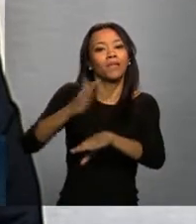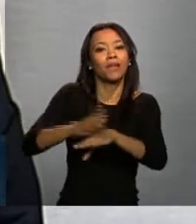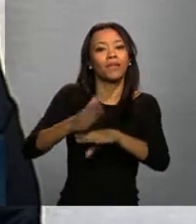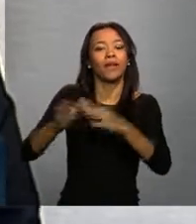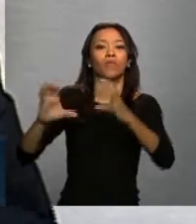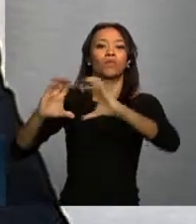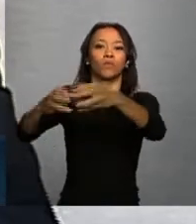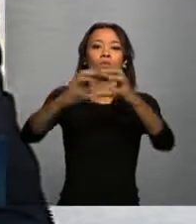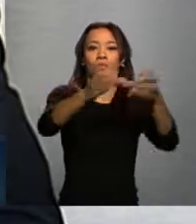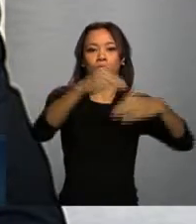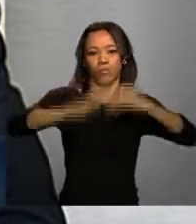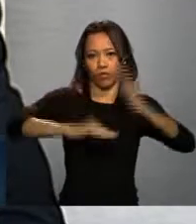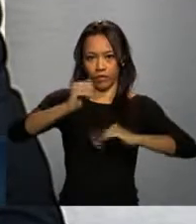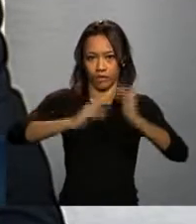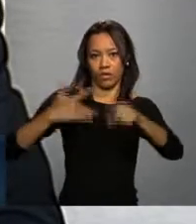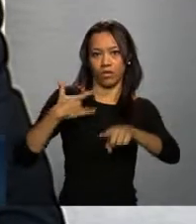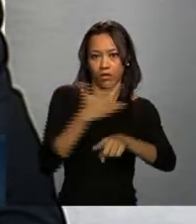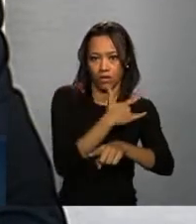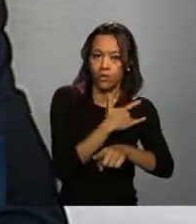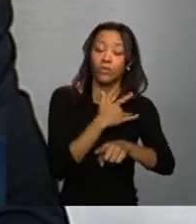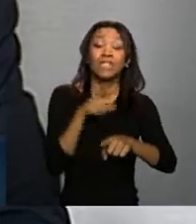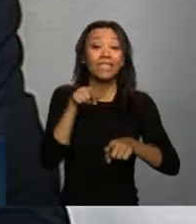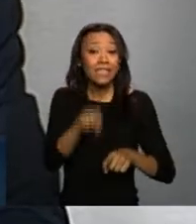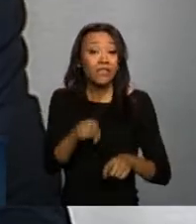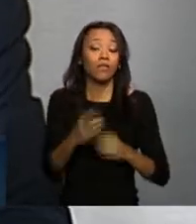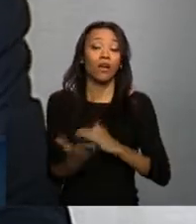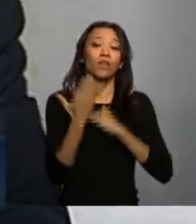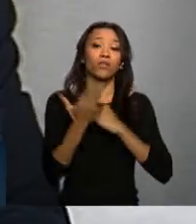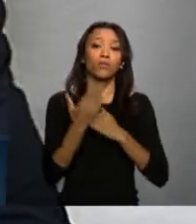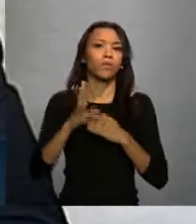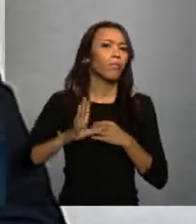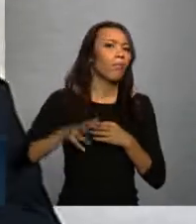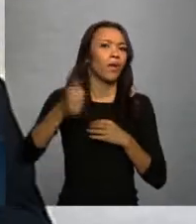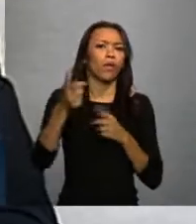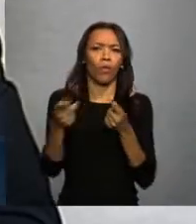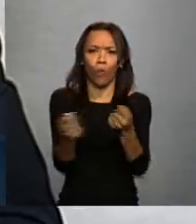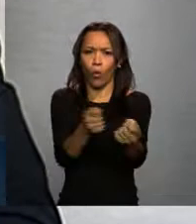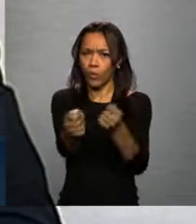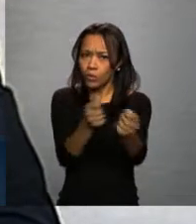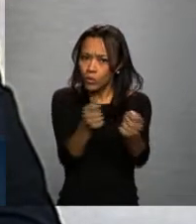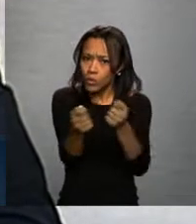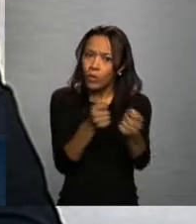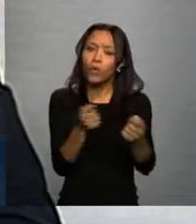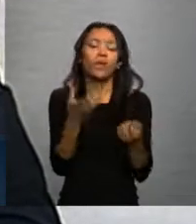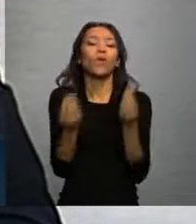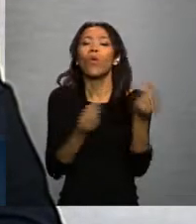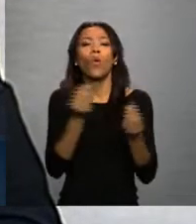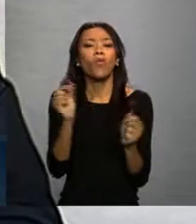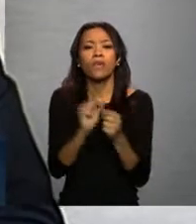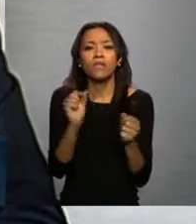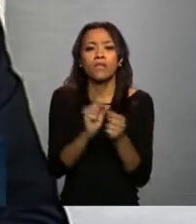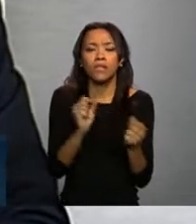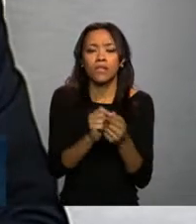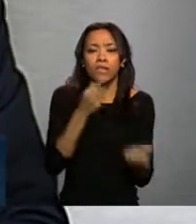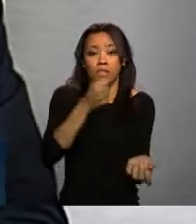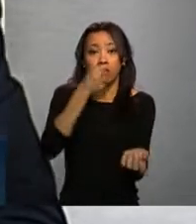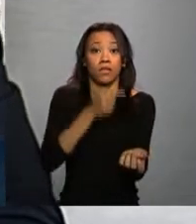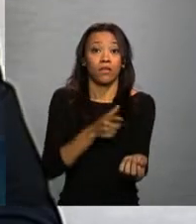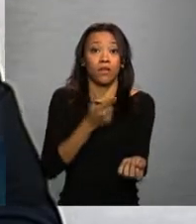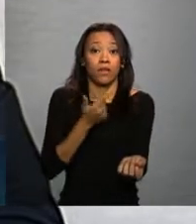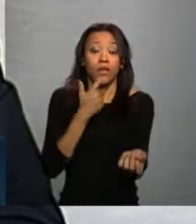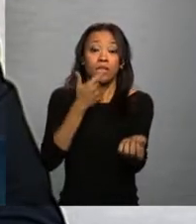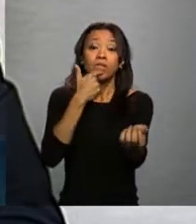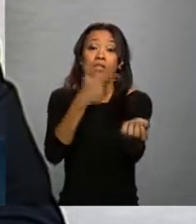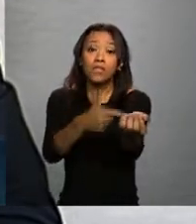propiciar propiciar um maior controle dos processos envolvidos na transfusão de sangue. Vai facilitar muito a